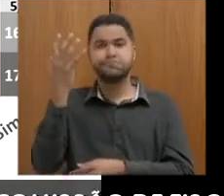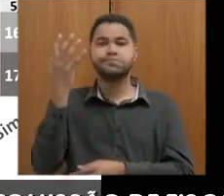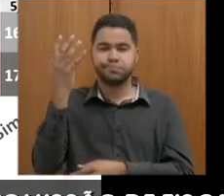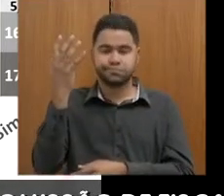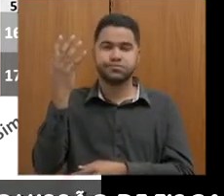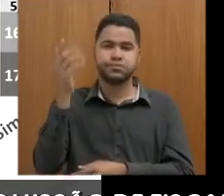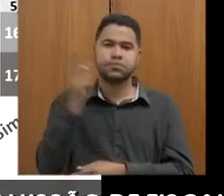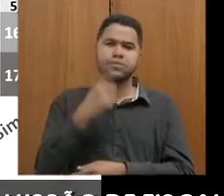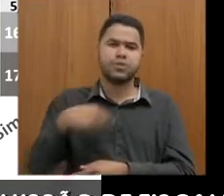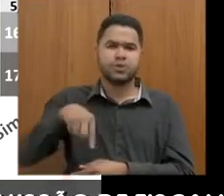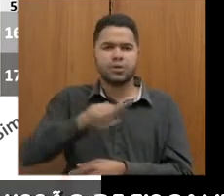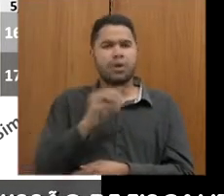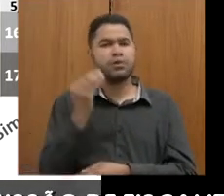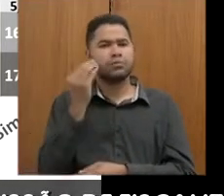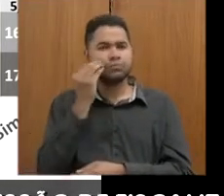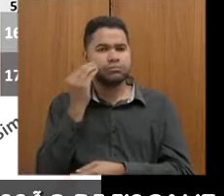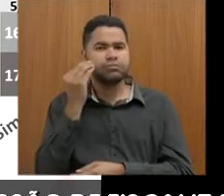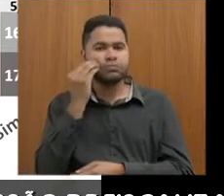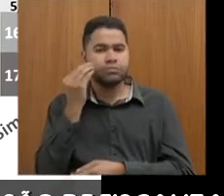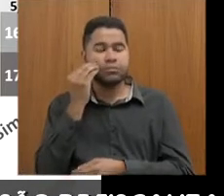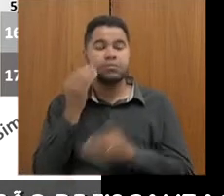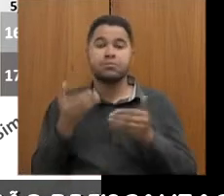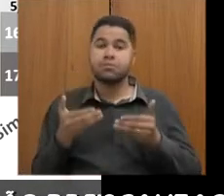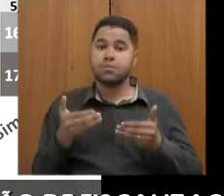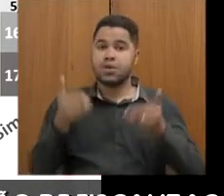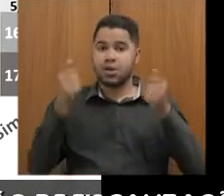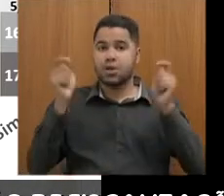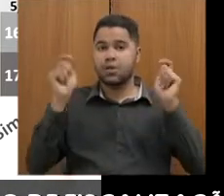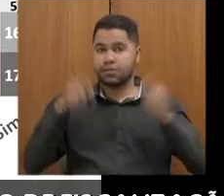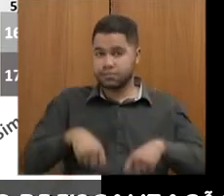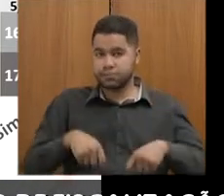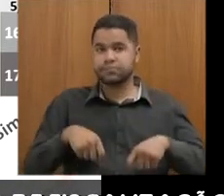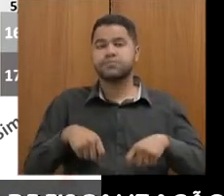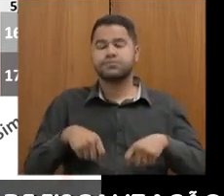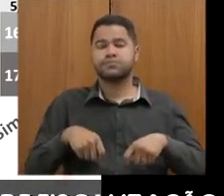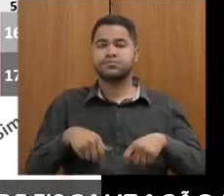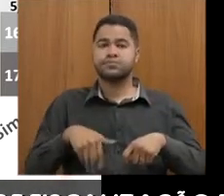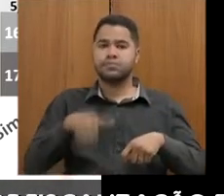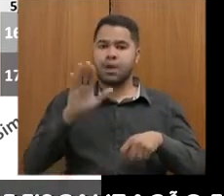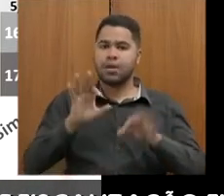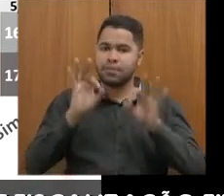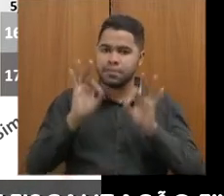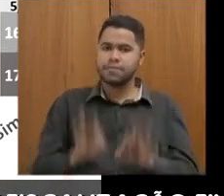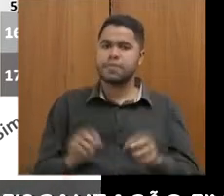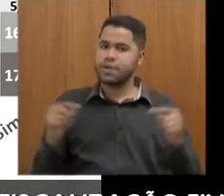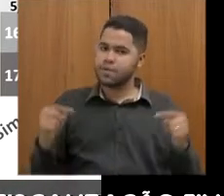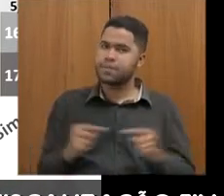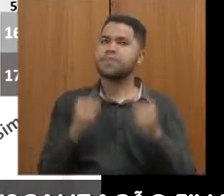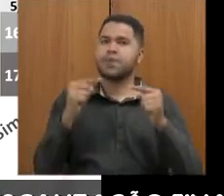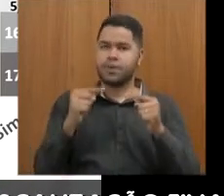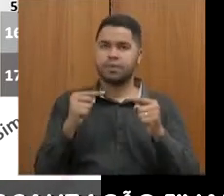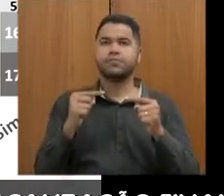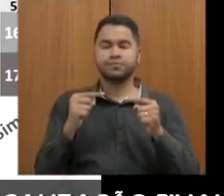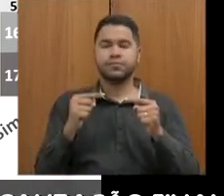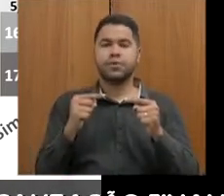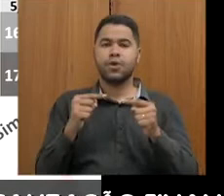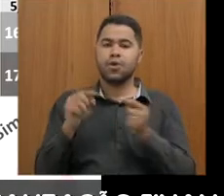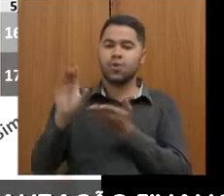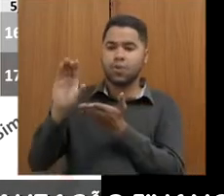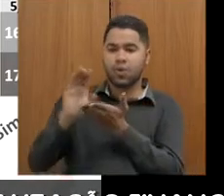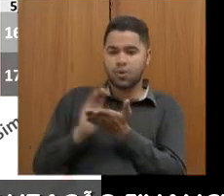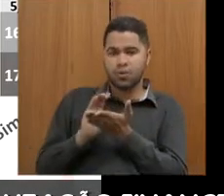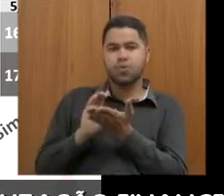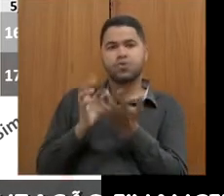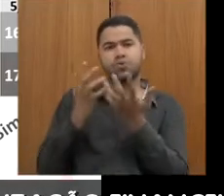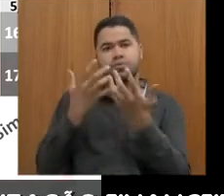que a gente tem buscado fazer da melhor forma possível, de forma mais efetiva para trazer os recursos, em